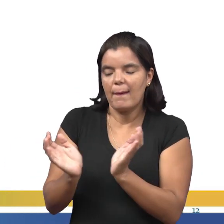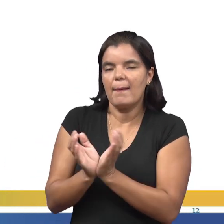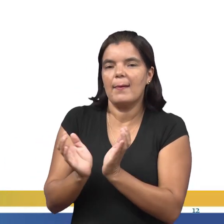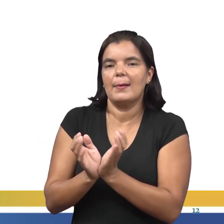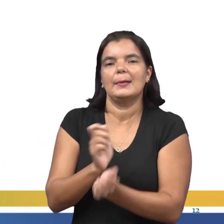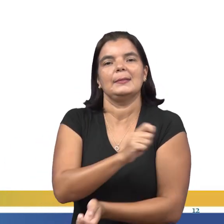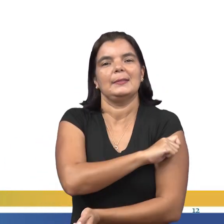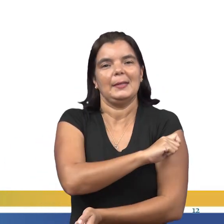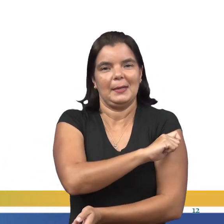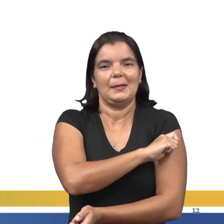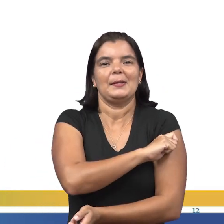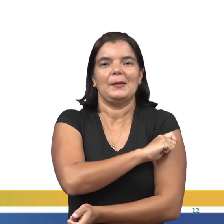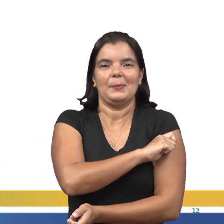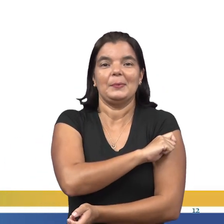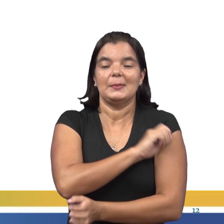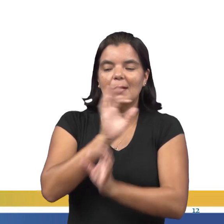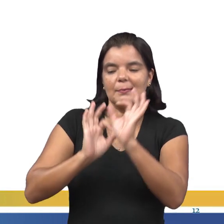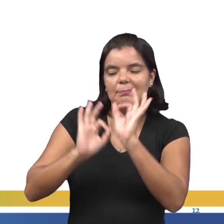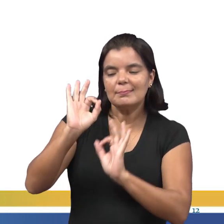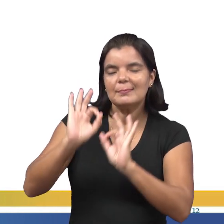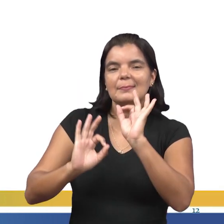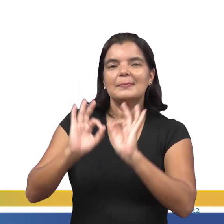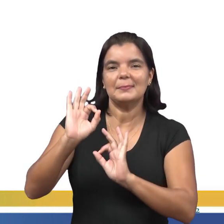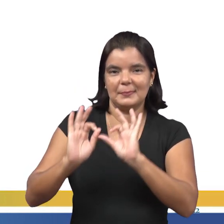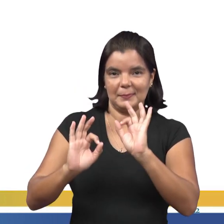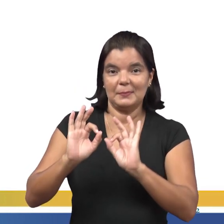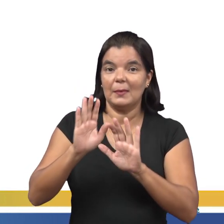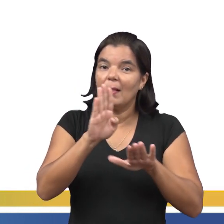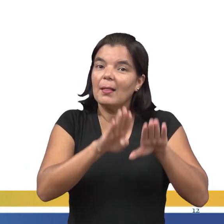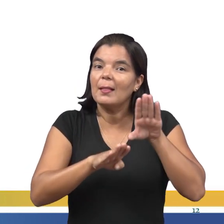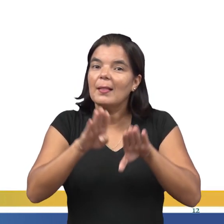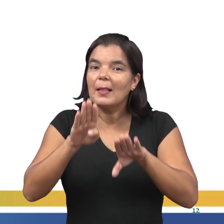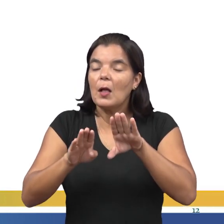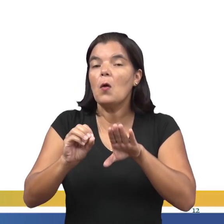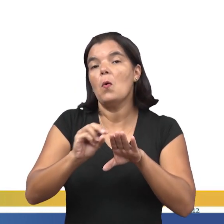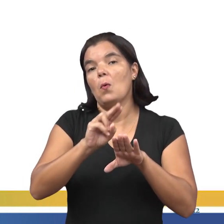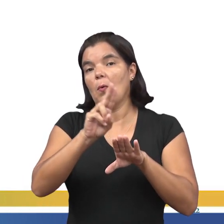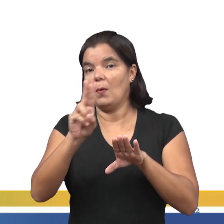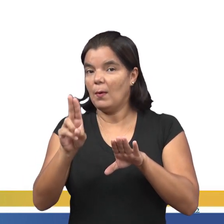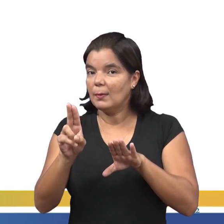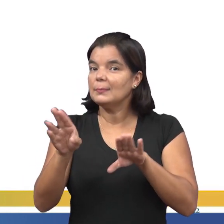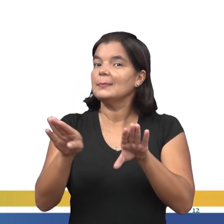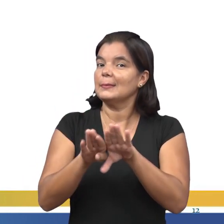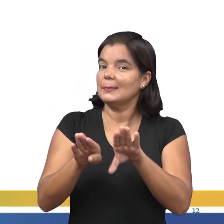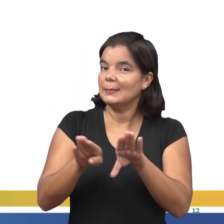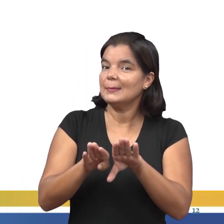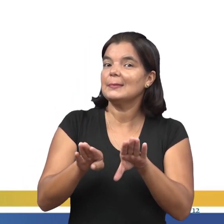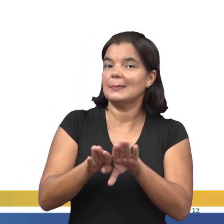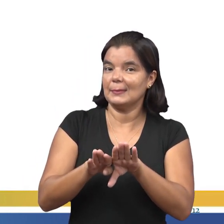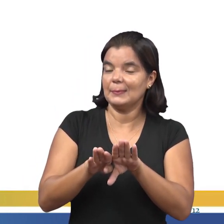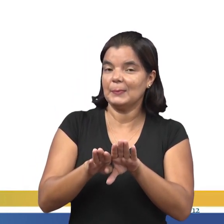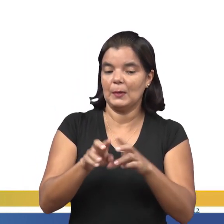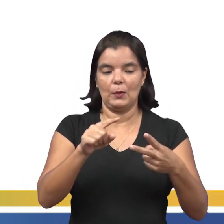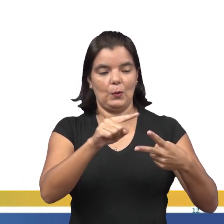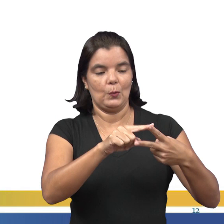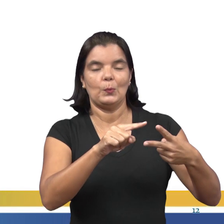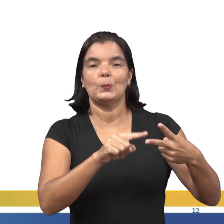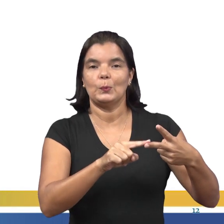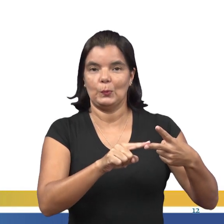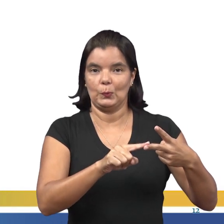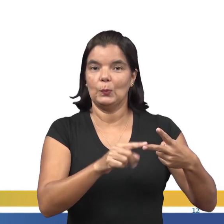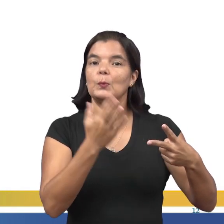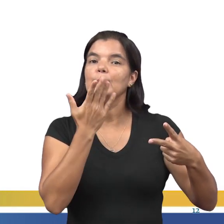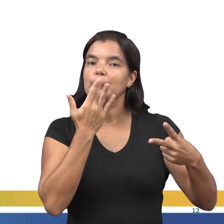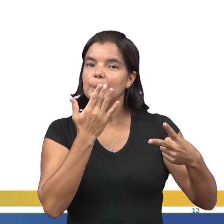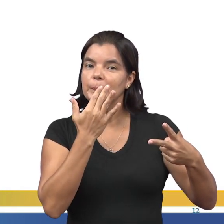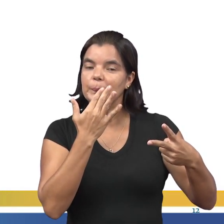de alunos estão organizados, de acordo, ou levando-se em consideração os dois critérios. O